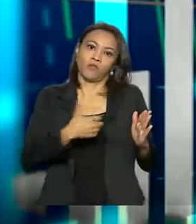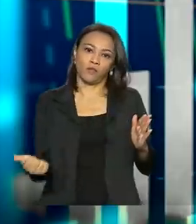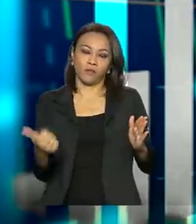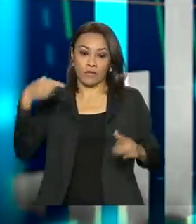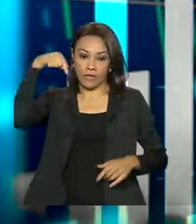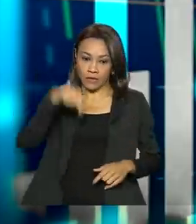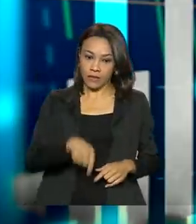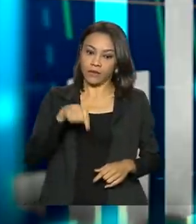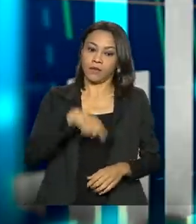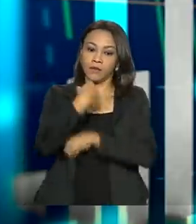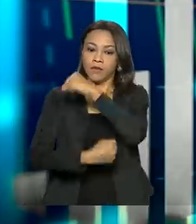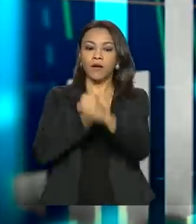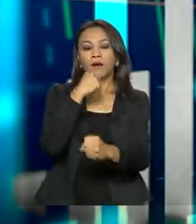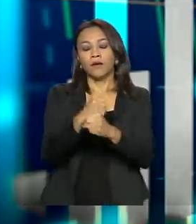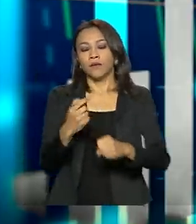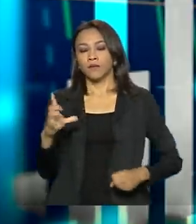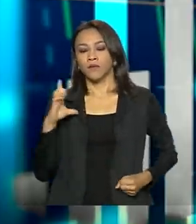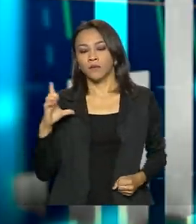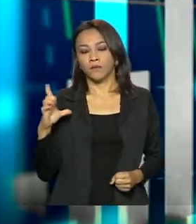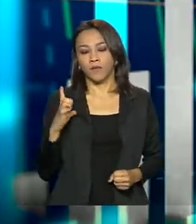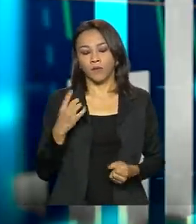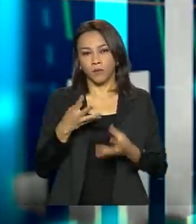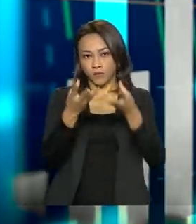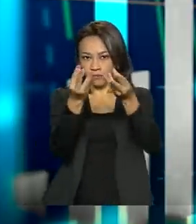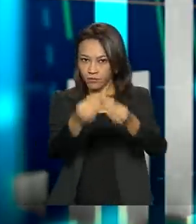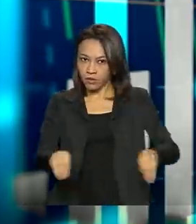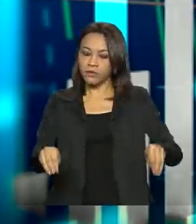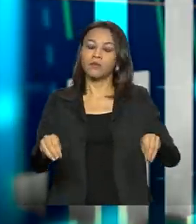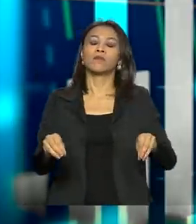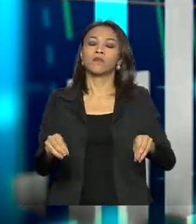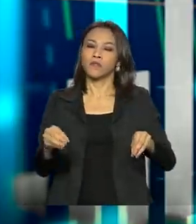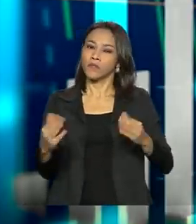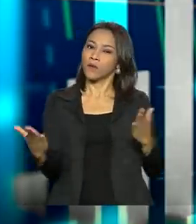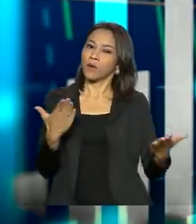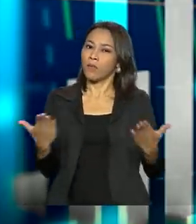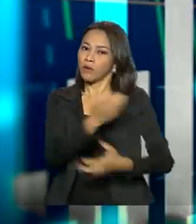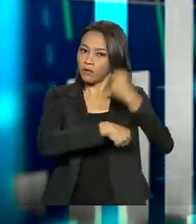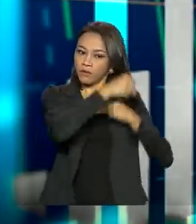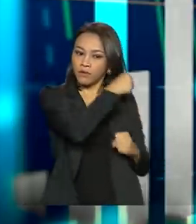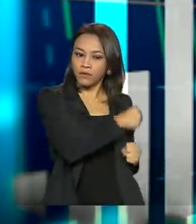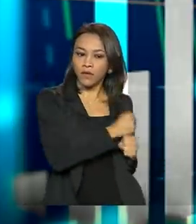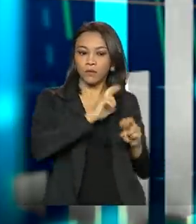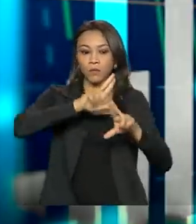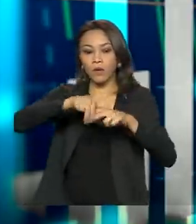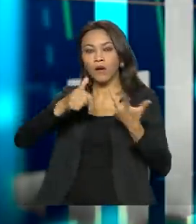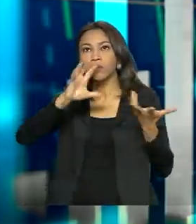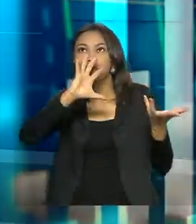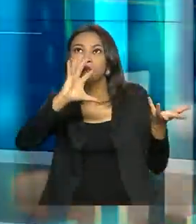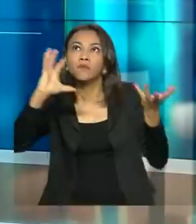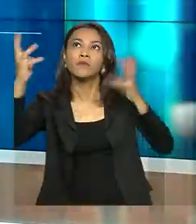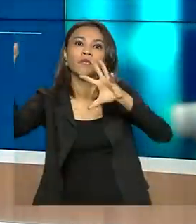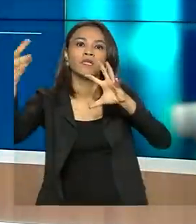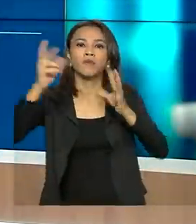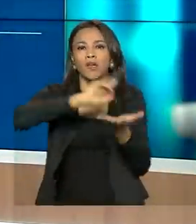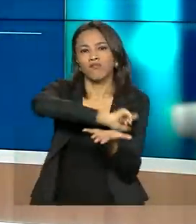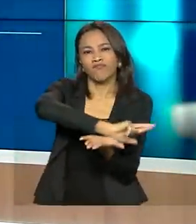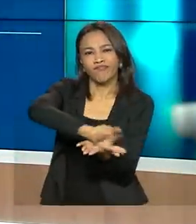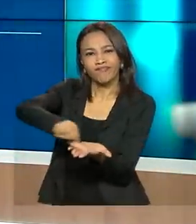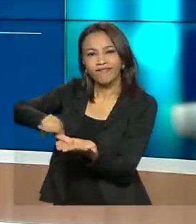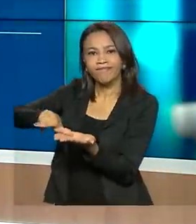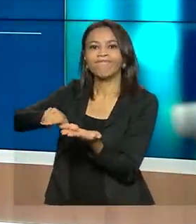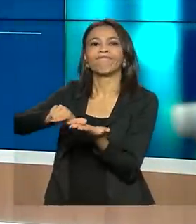2021, nós tivemos uma perda da safra em relação a 2020 em função de condições climáticas adversas.